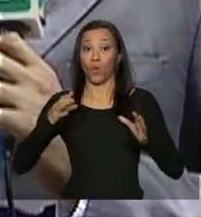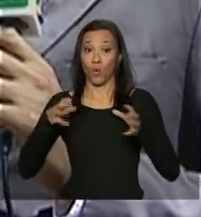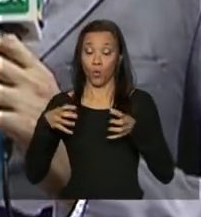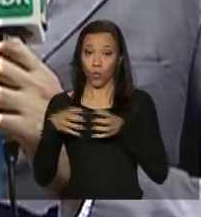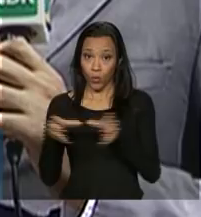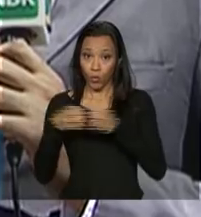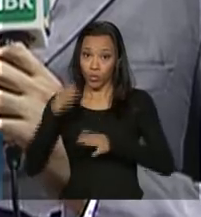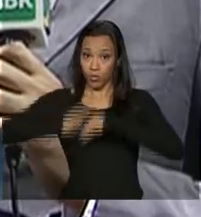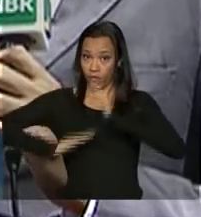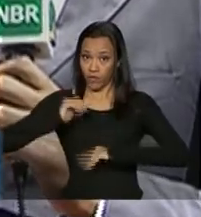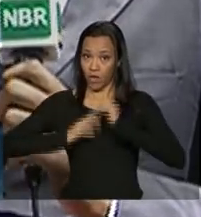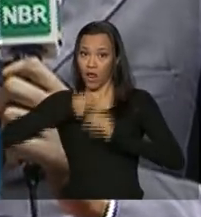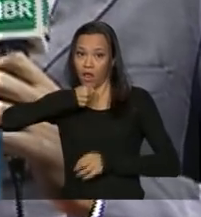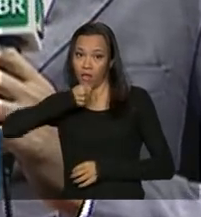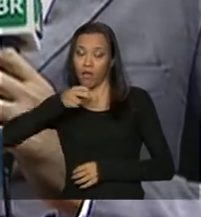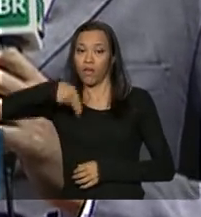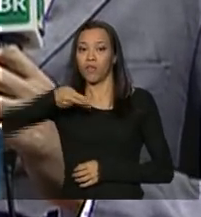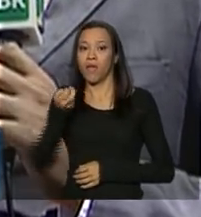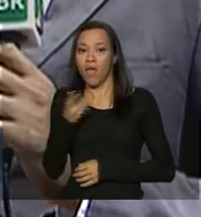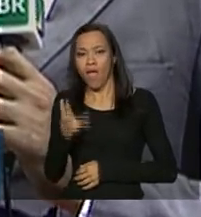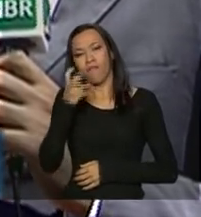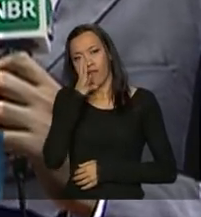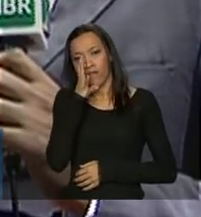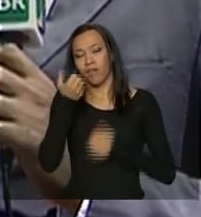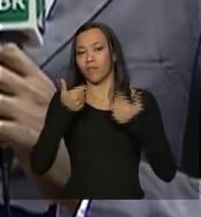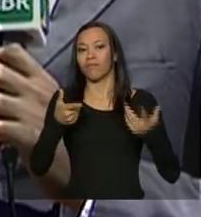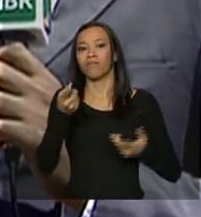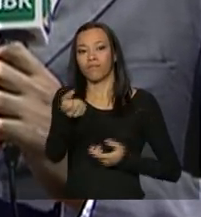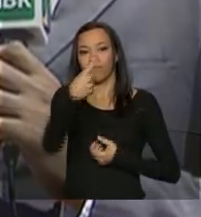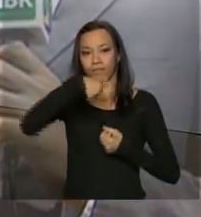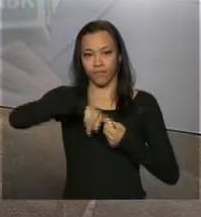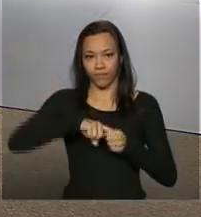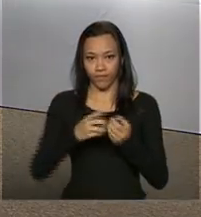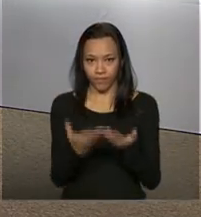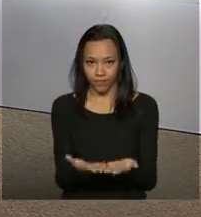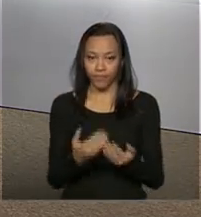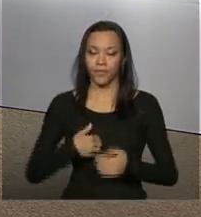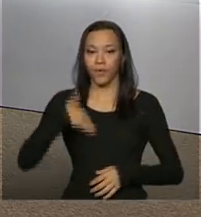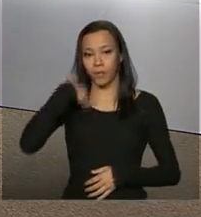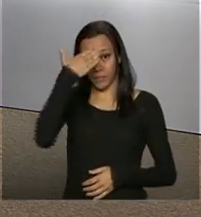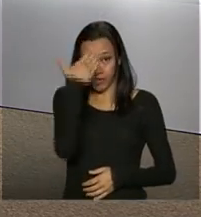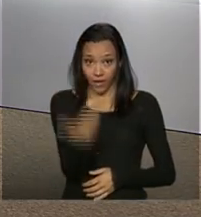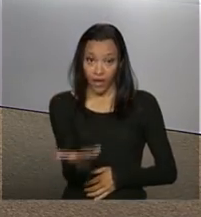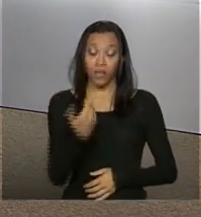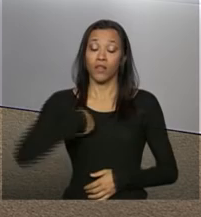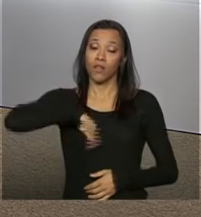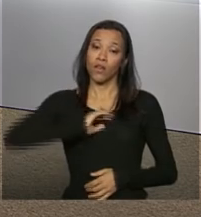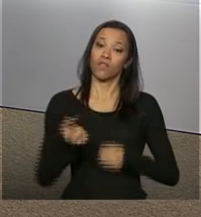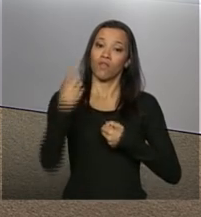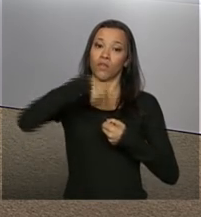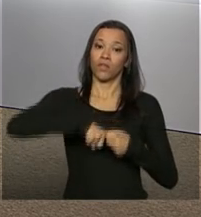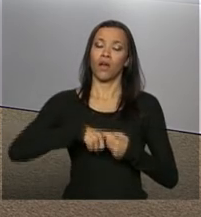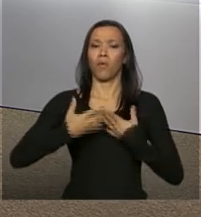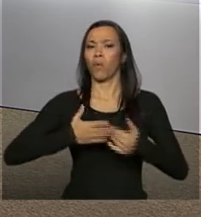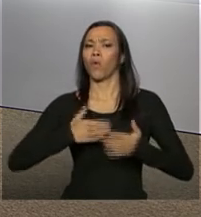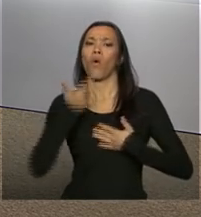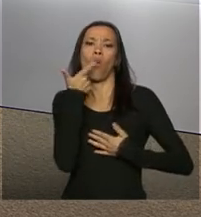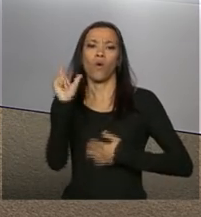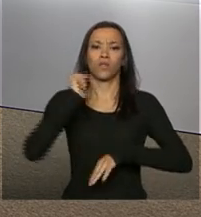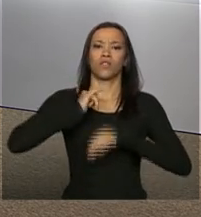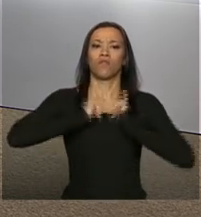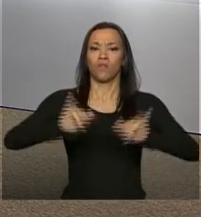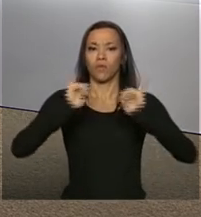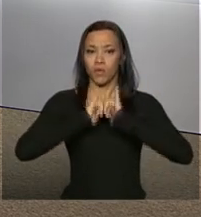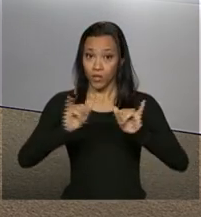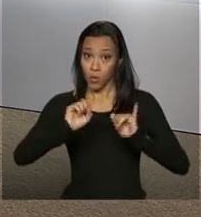NBR vai acompanhar toda a cerimônia. Daniele. Obrigada, Leandro. E nós podemos voltar a qualquer momento com outras